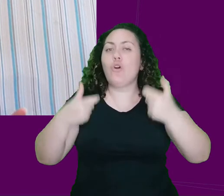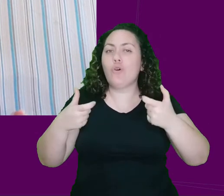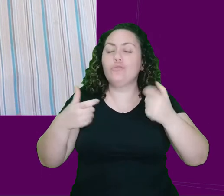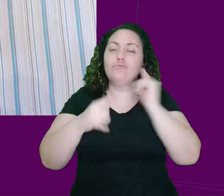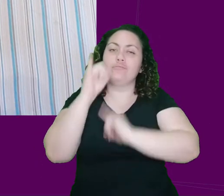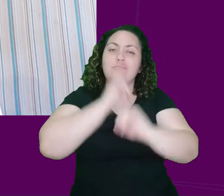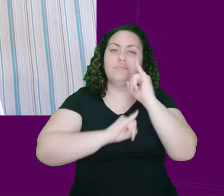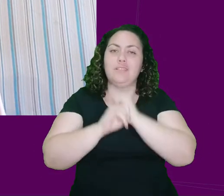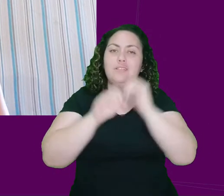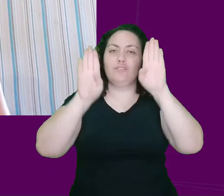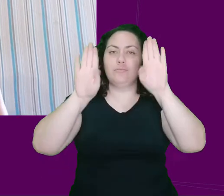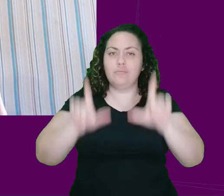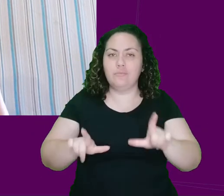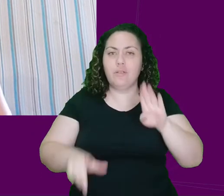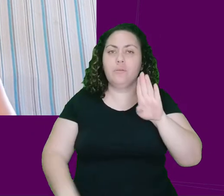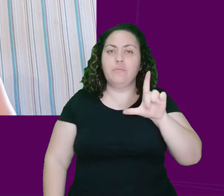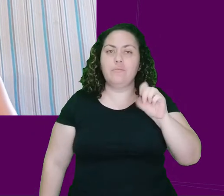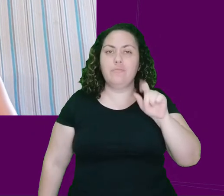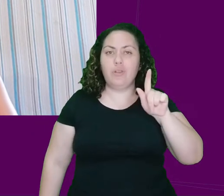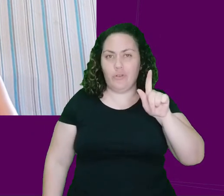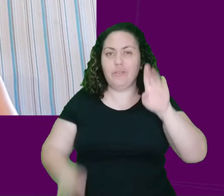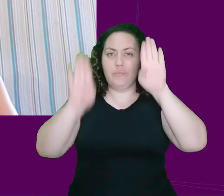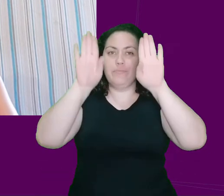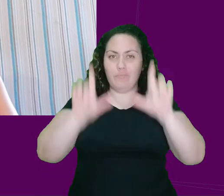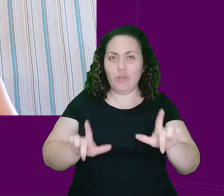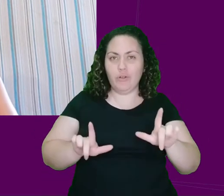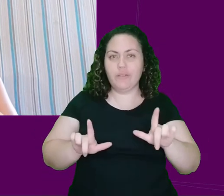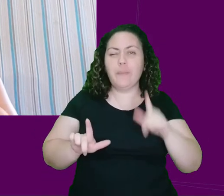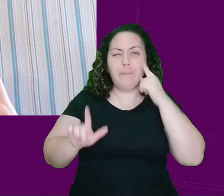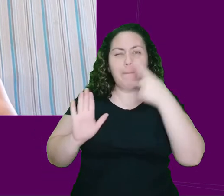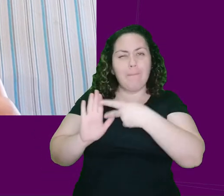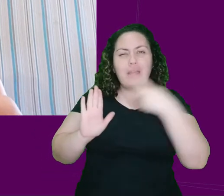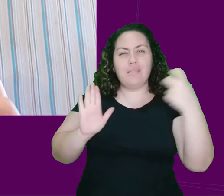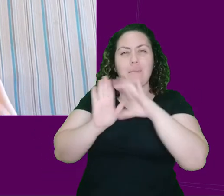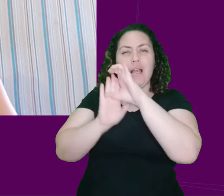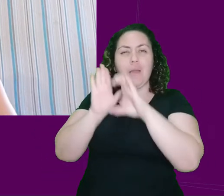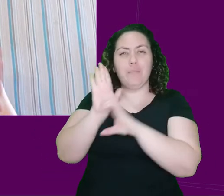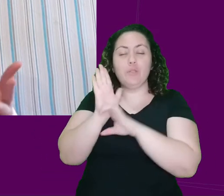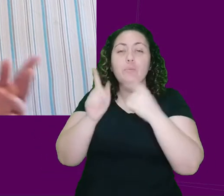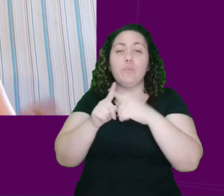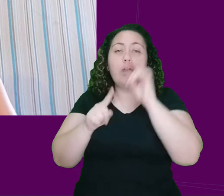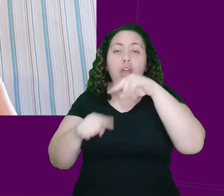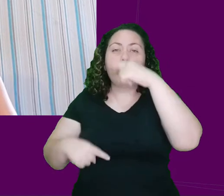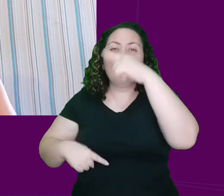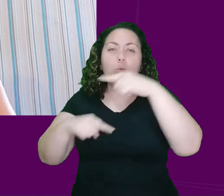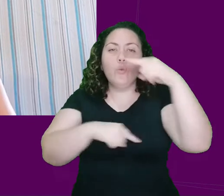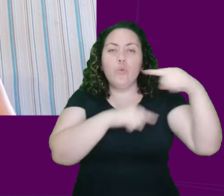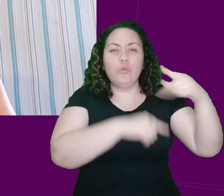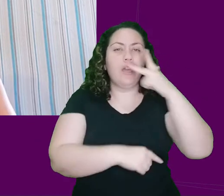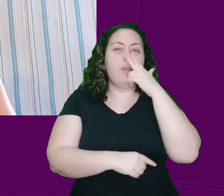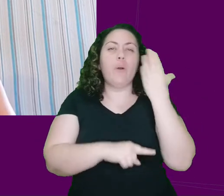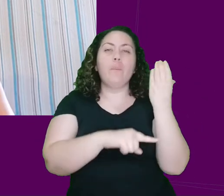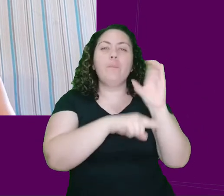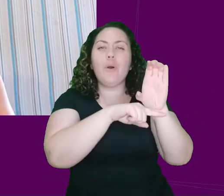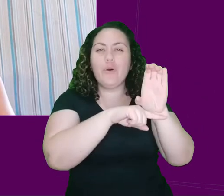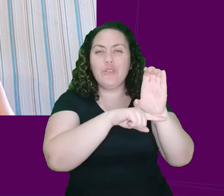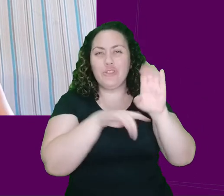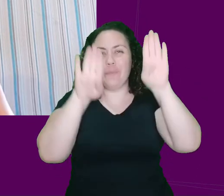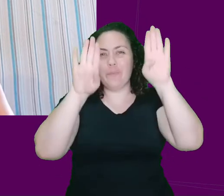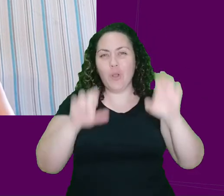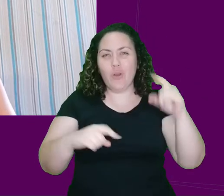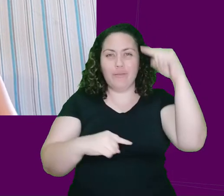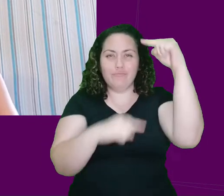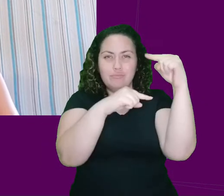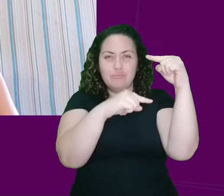visível na forma dos capítulos, que são curtos, poderiam, são do tamanho de um post, né? Poderiam muito bem ser um